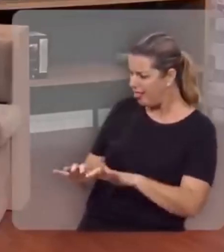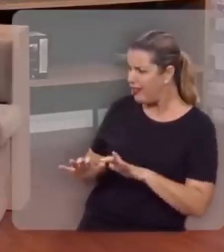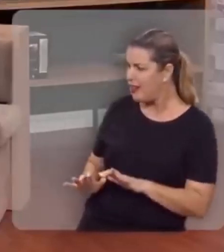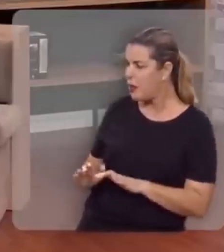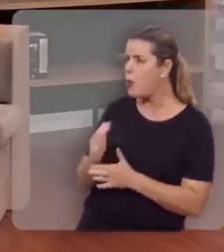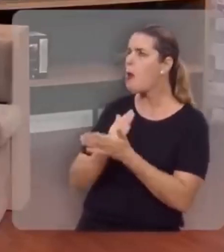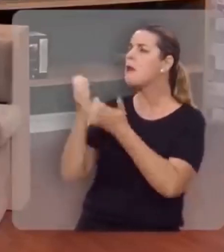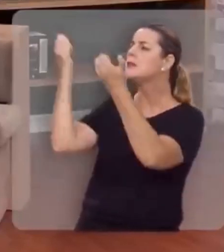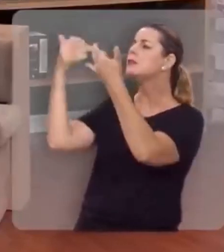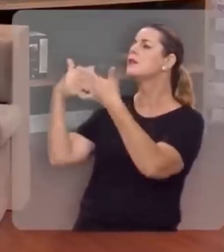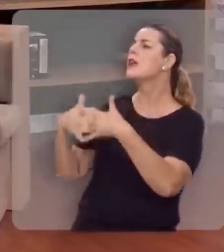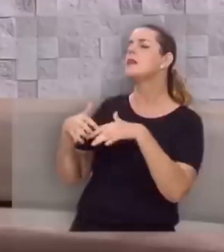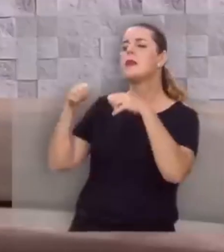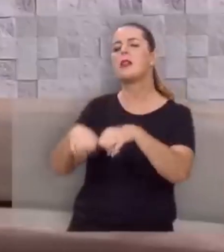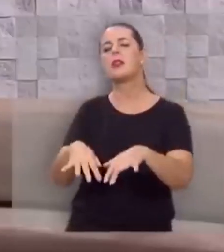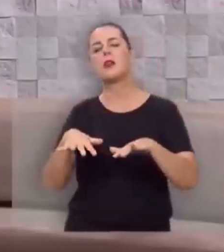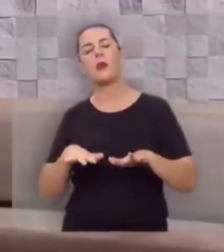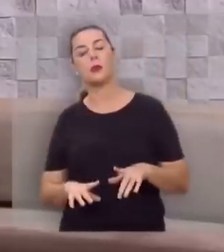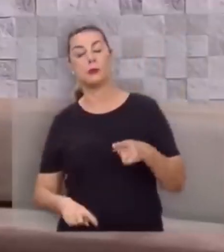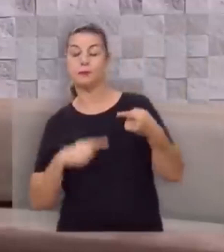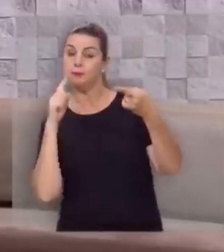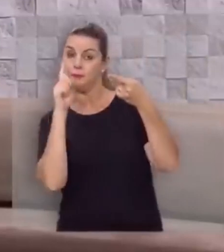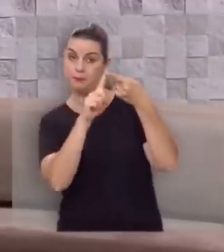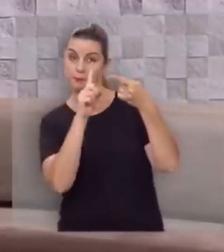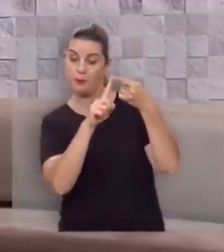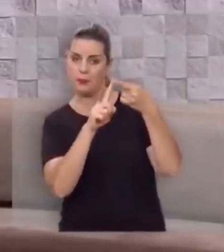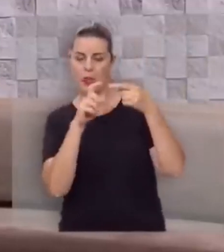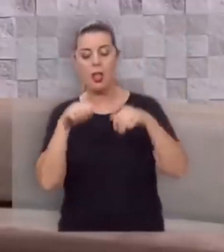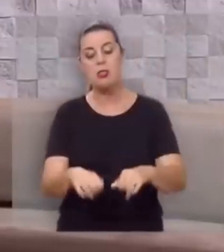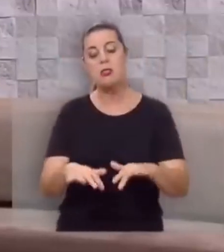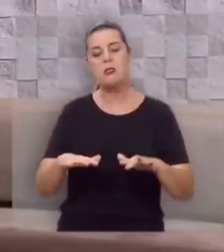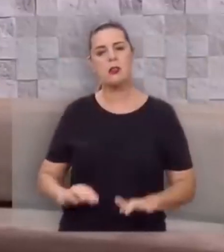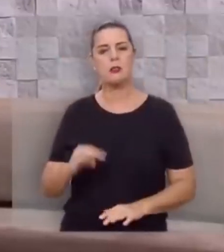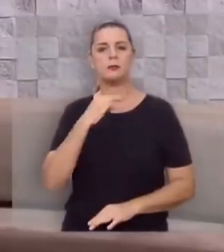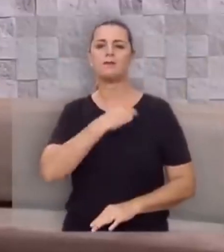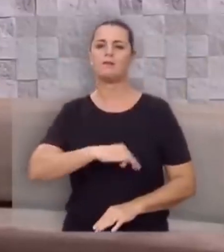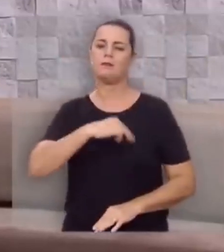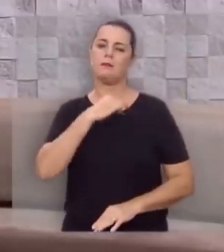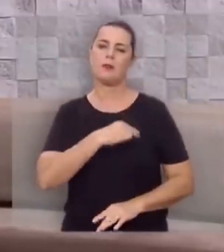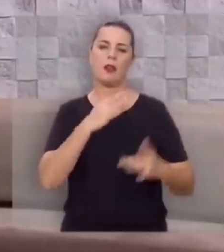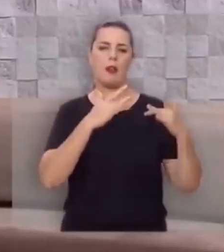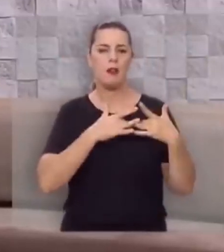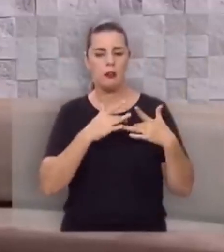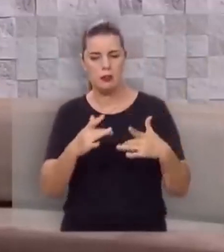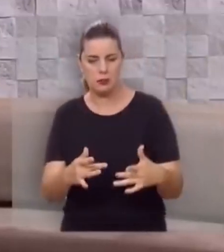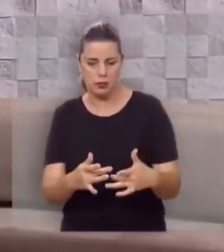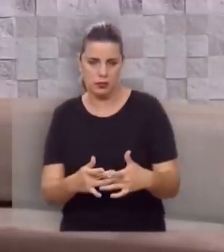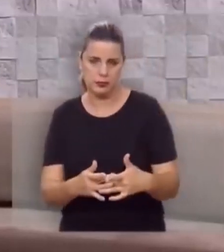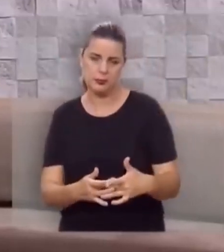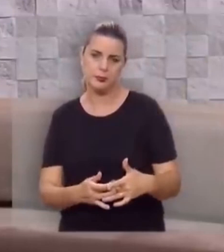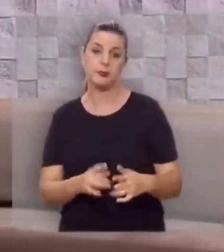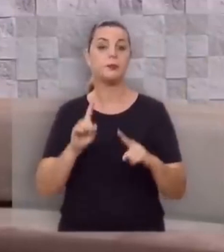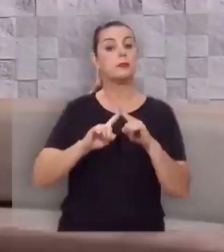descrever este trono. Em primeiro lugar, este é o trono da misericórdia, porque